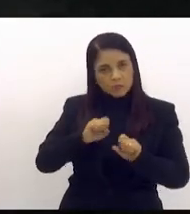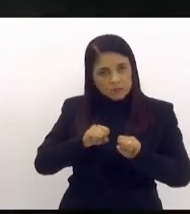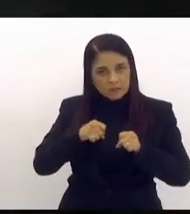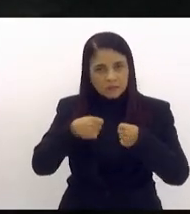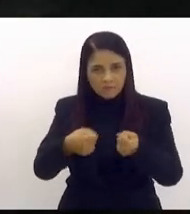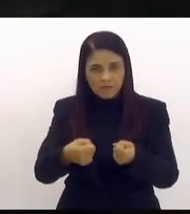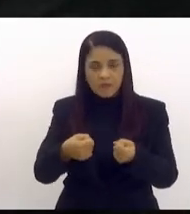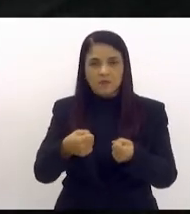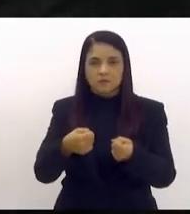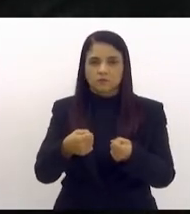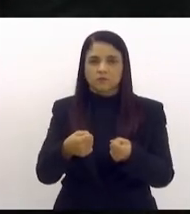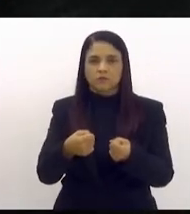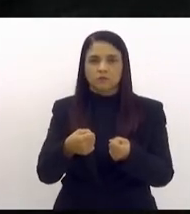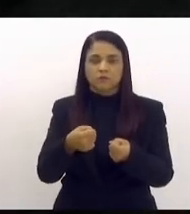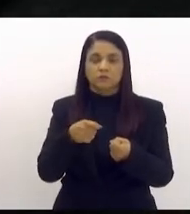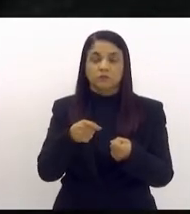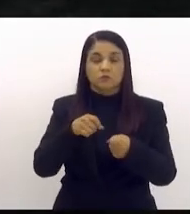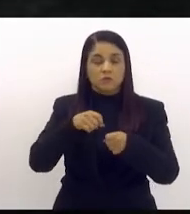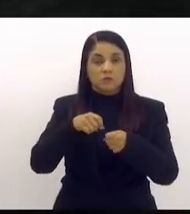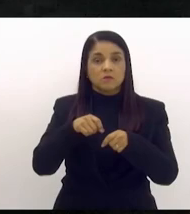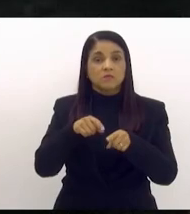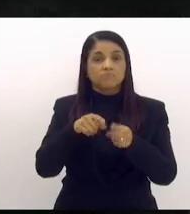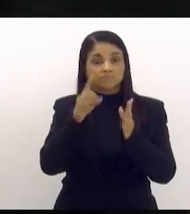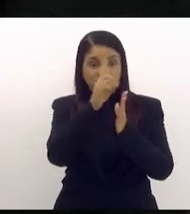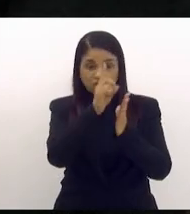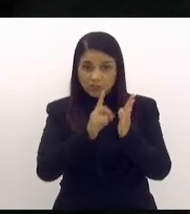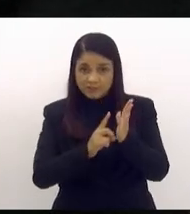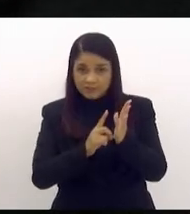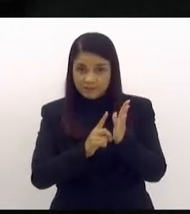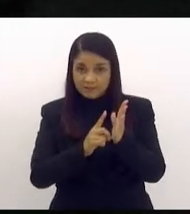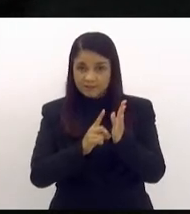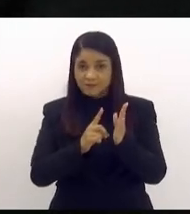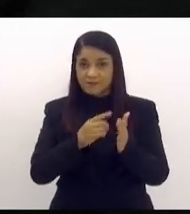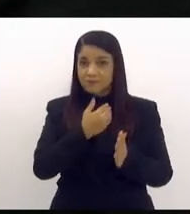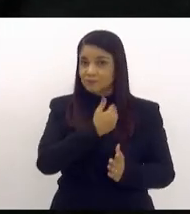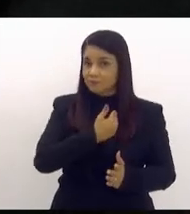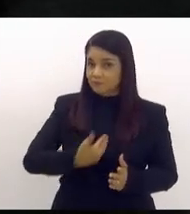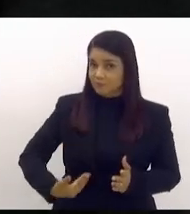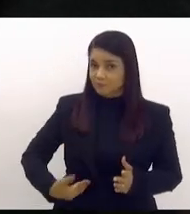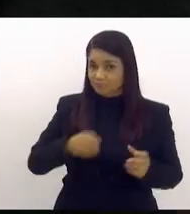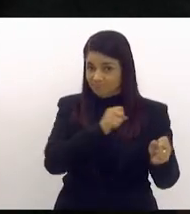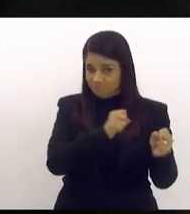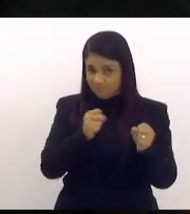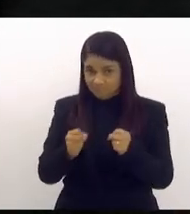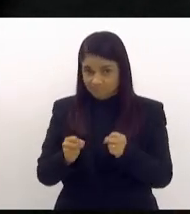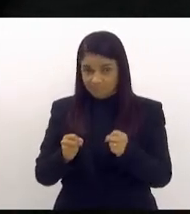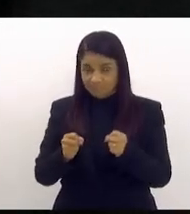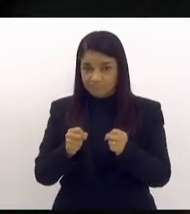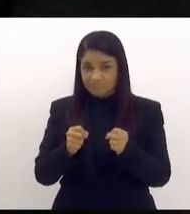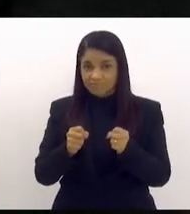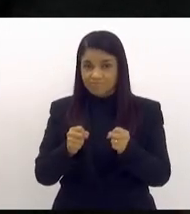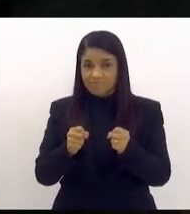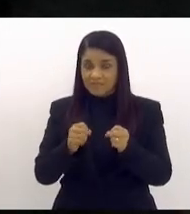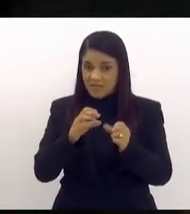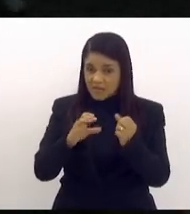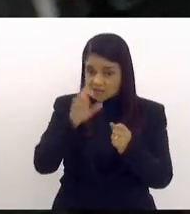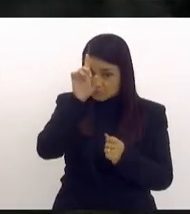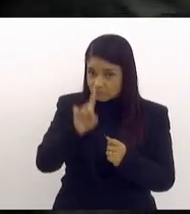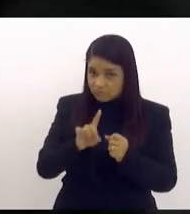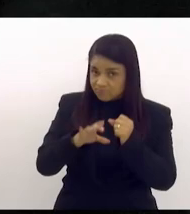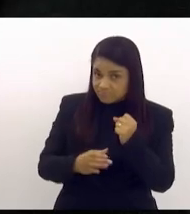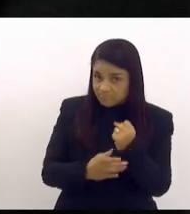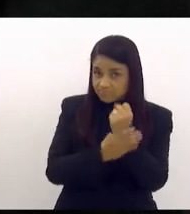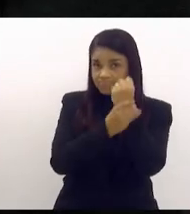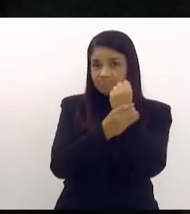que eu quero partilhar, que quando a gente define diretrizes para o poder público, que são diretrizes que vão garantir direitos para a